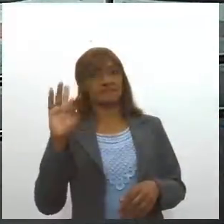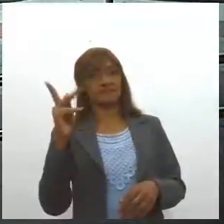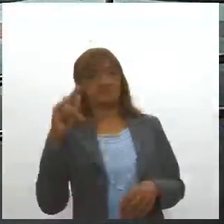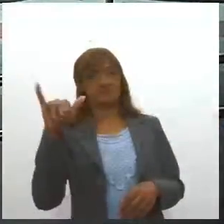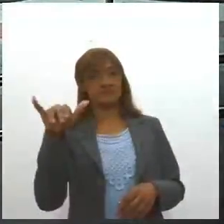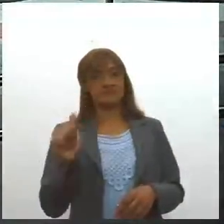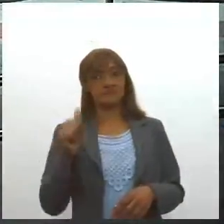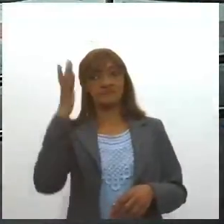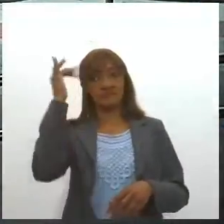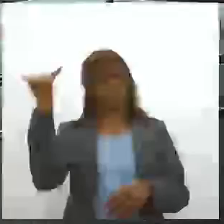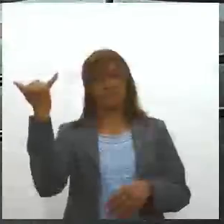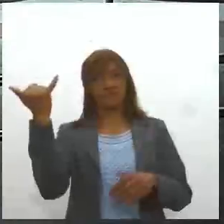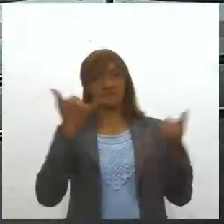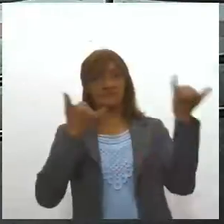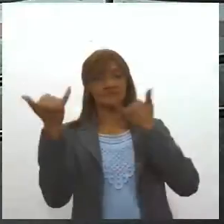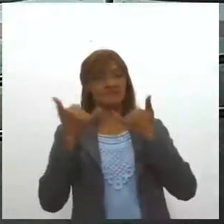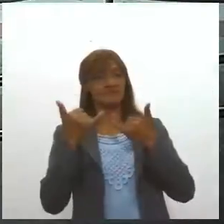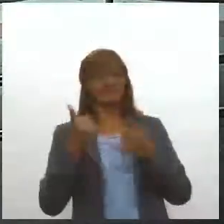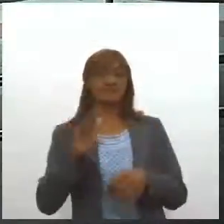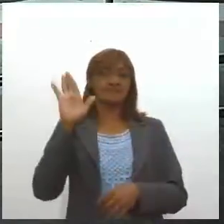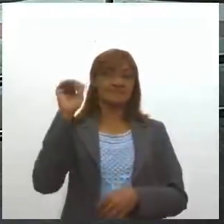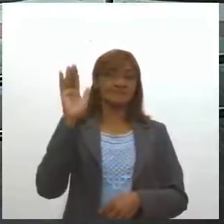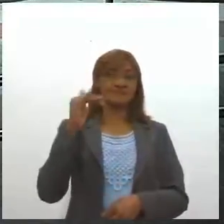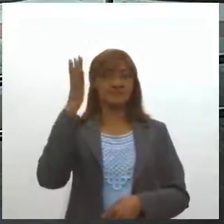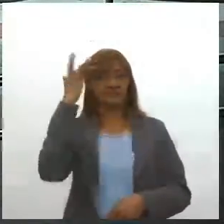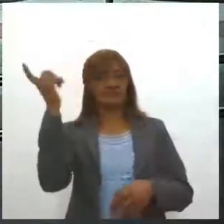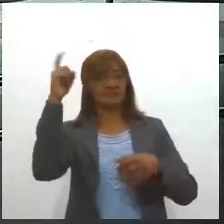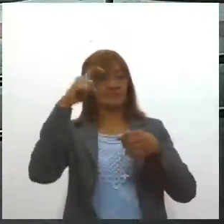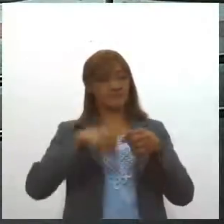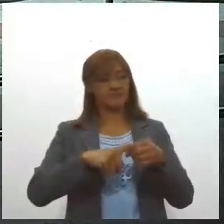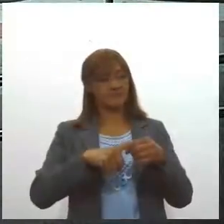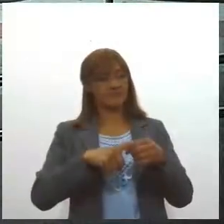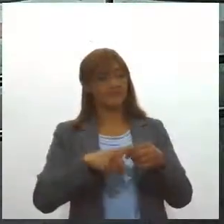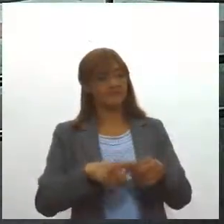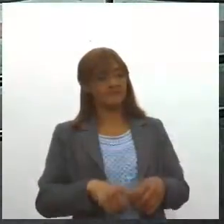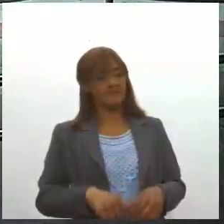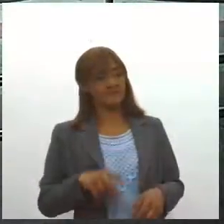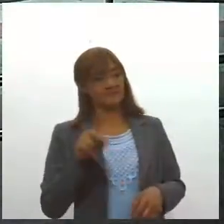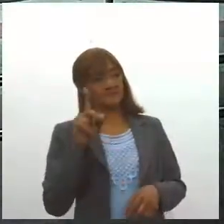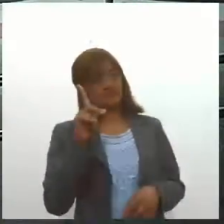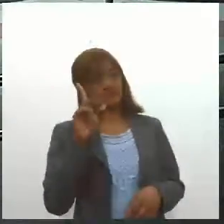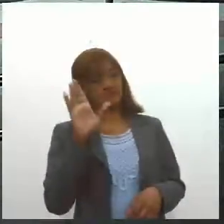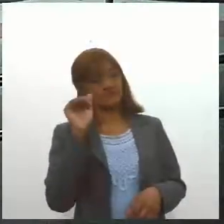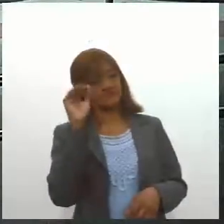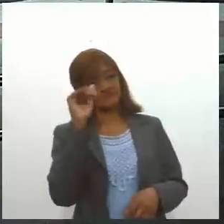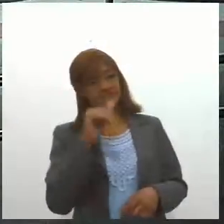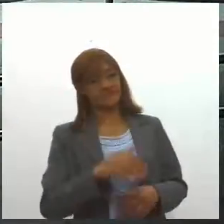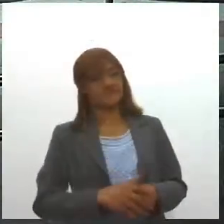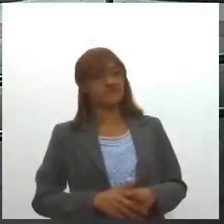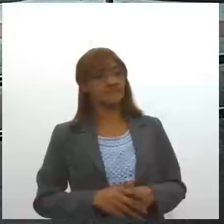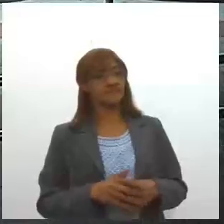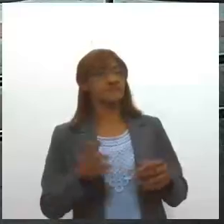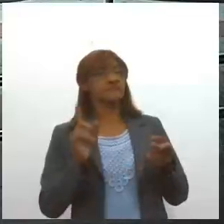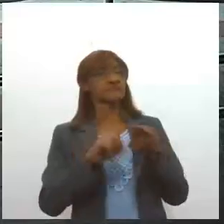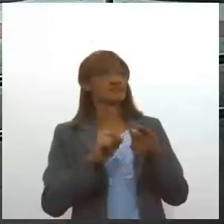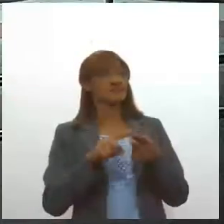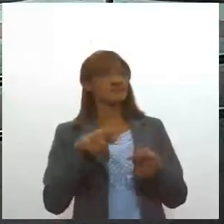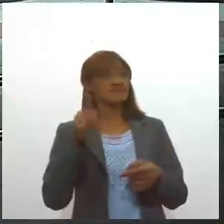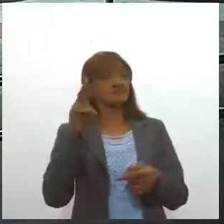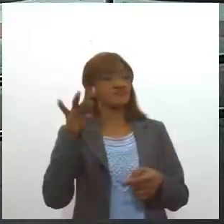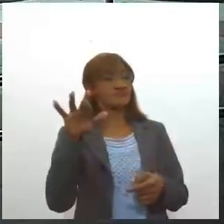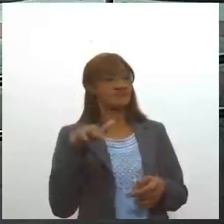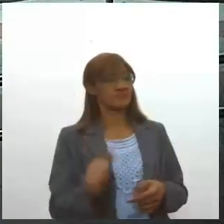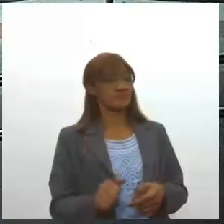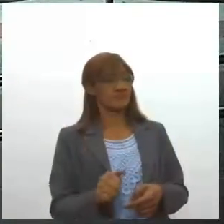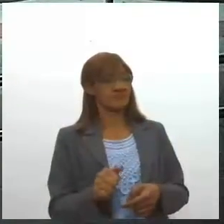mais informações. Até amanhã sempre com mais informações, Valquíria. Muito bem. Tchau, tchau. E olha só, a Cátia Santana do programa